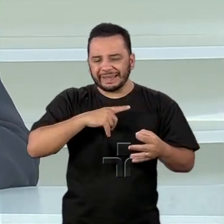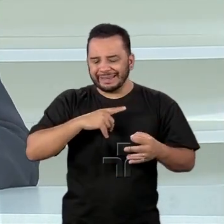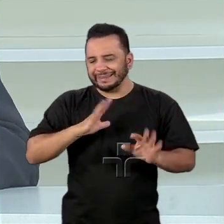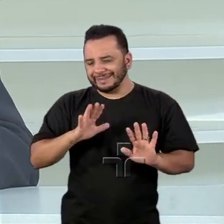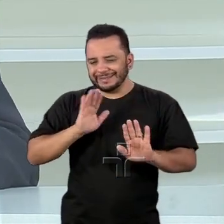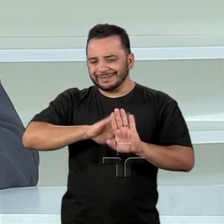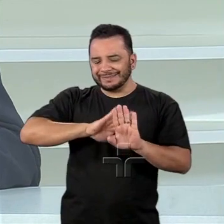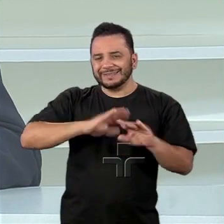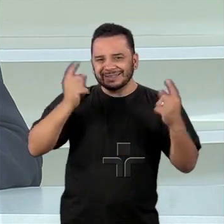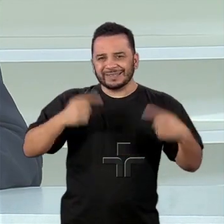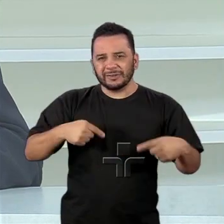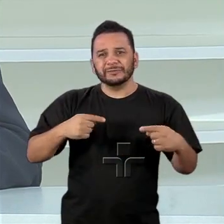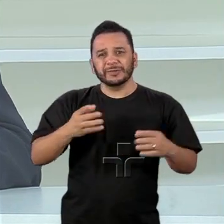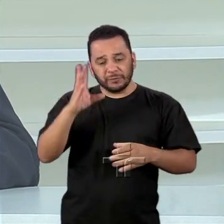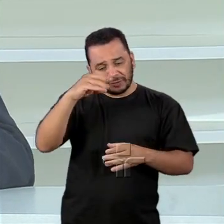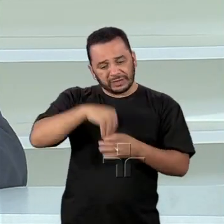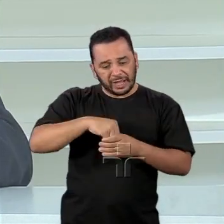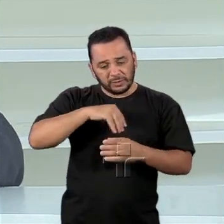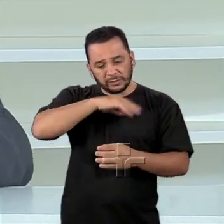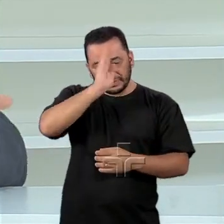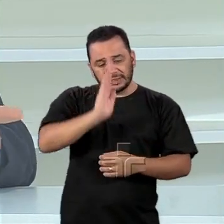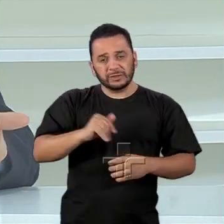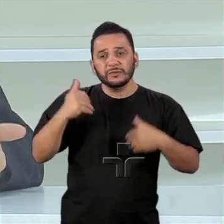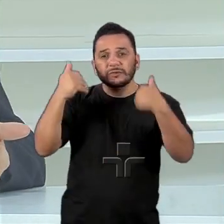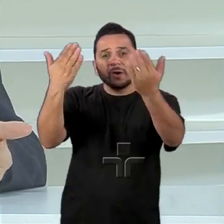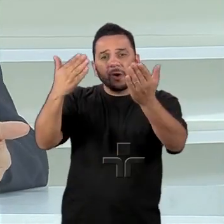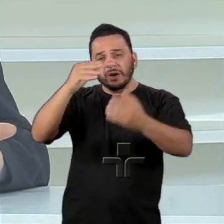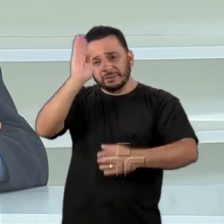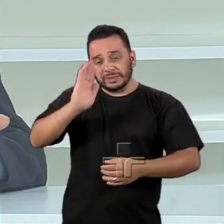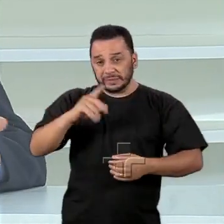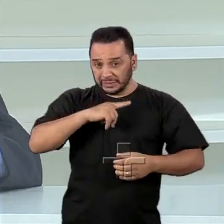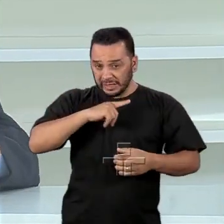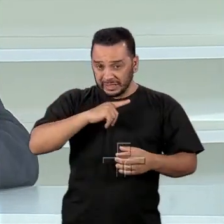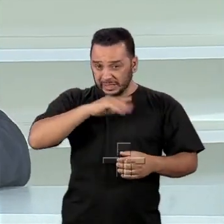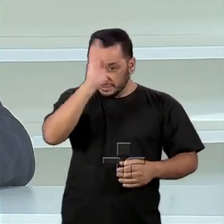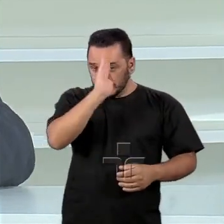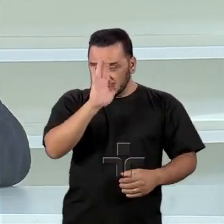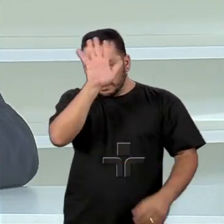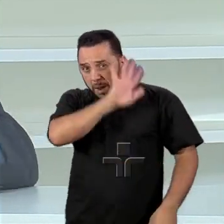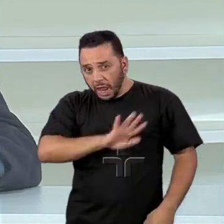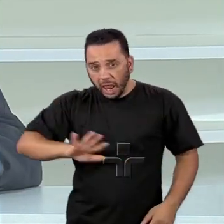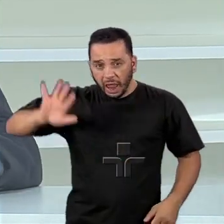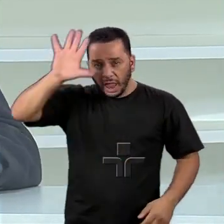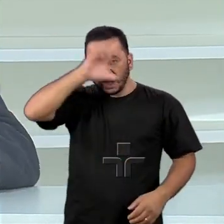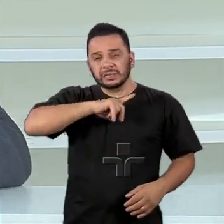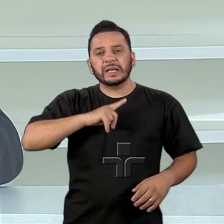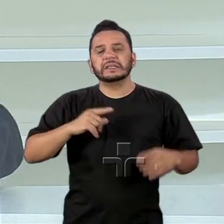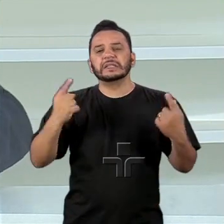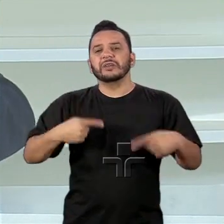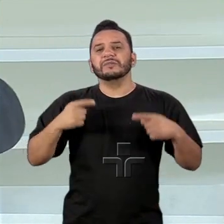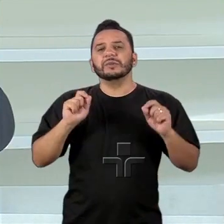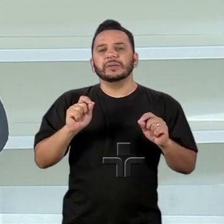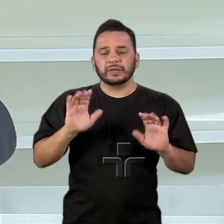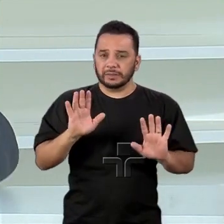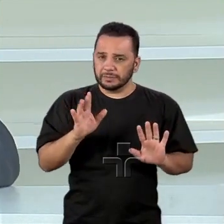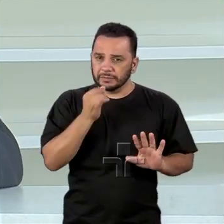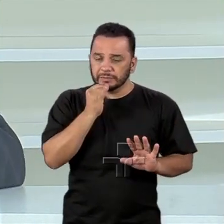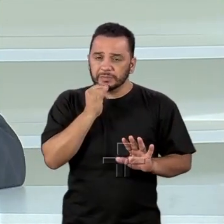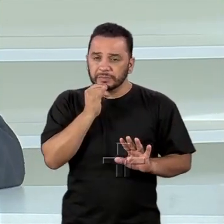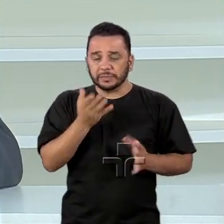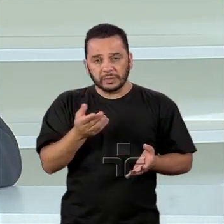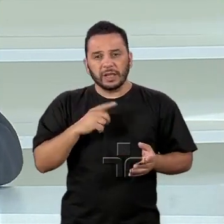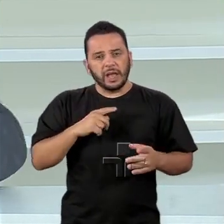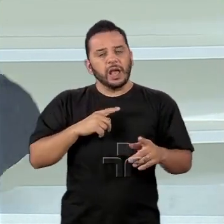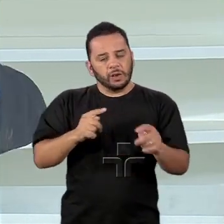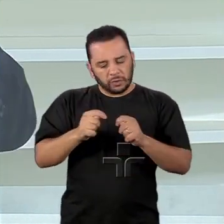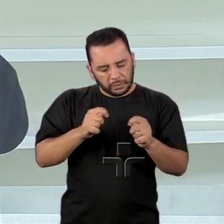desafios externos que o Brasil enfrenta. Por desafios internos, eu penso na questão da estabilidade da